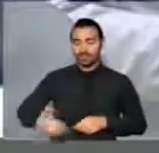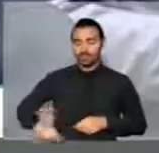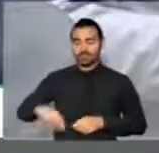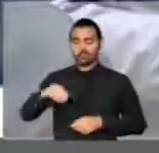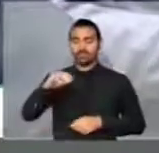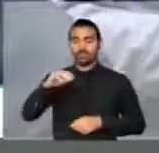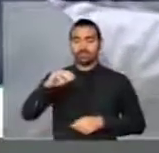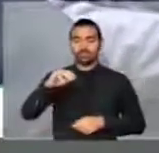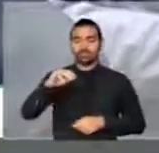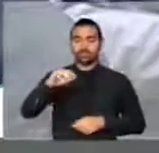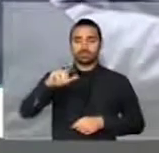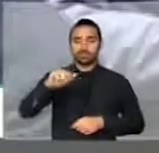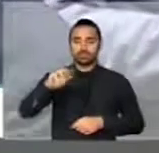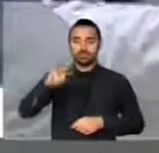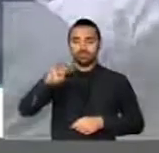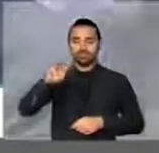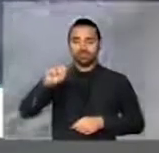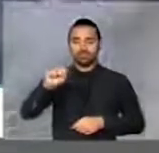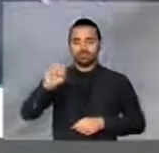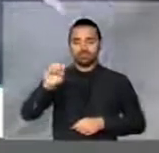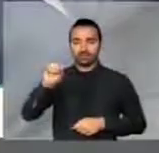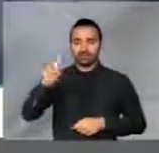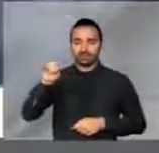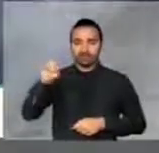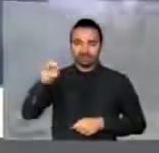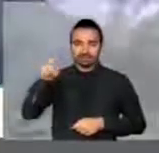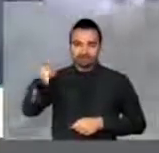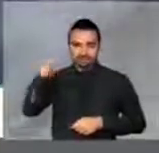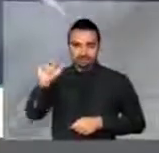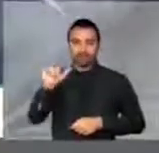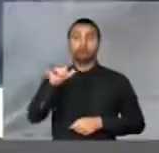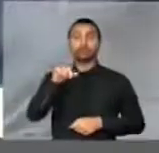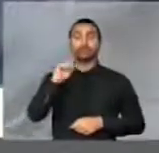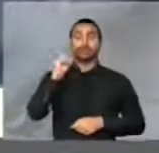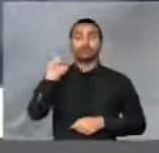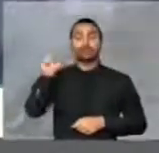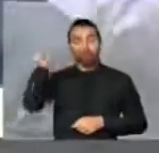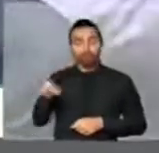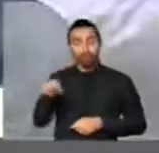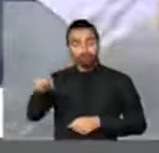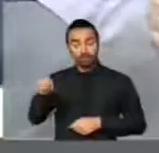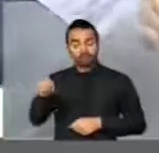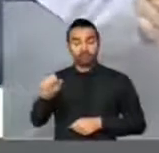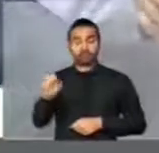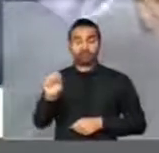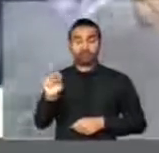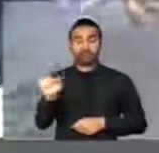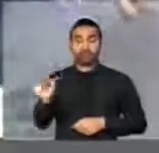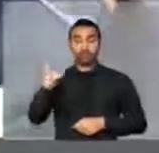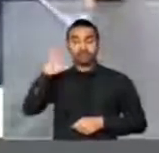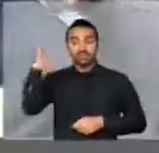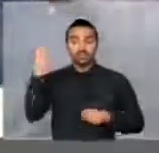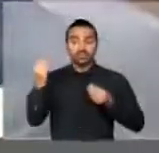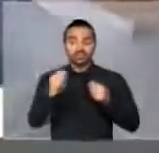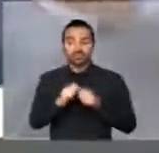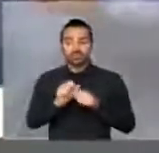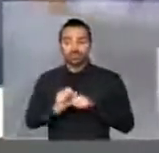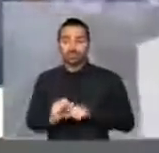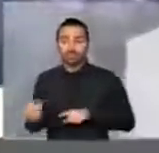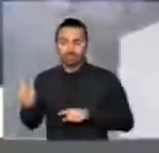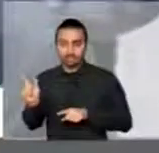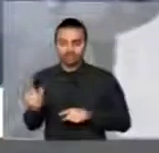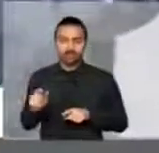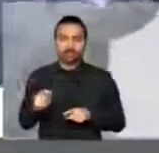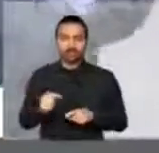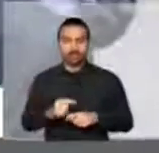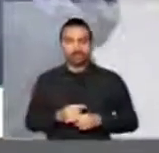ontem à noite, para tratar da dinâmica do Supremo quando decidiu o rito do impeachment e exclusivamente